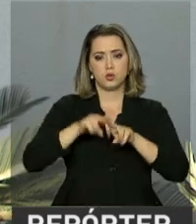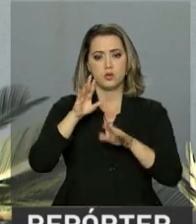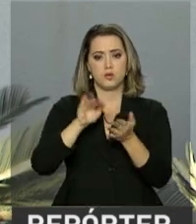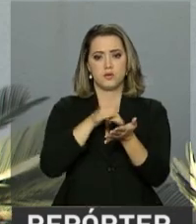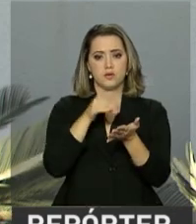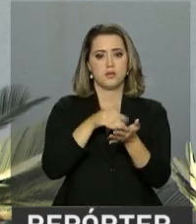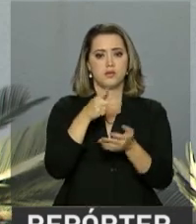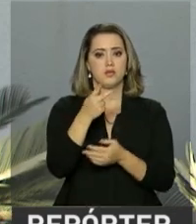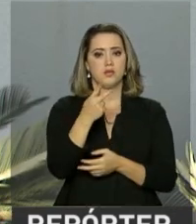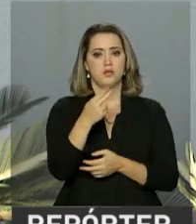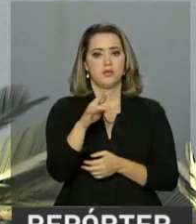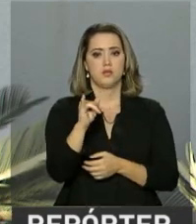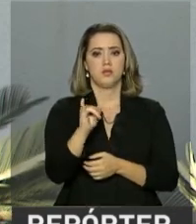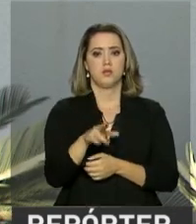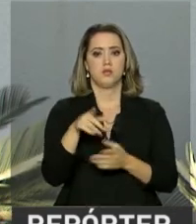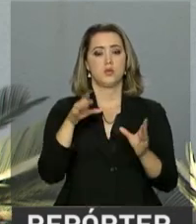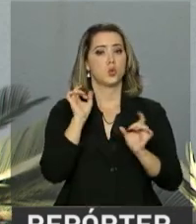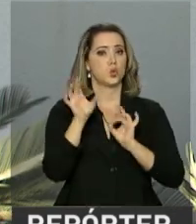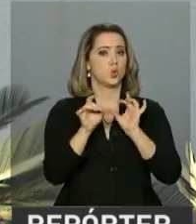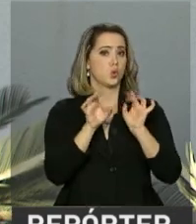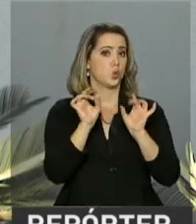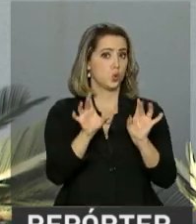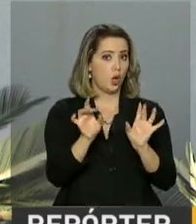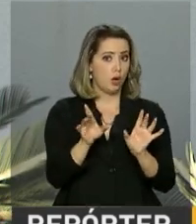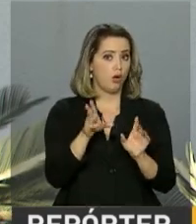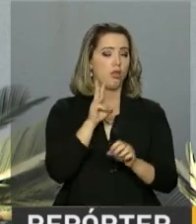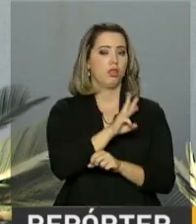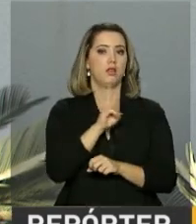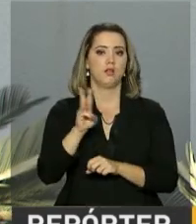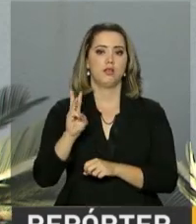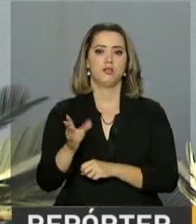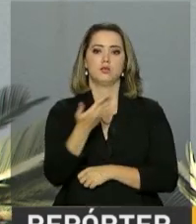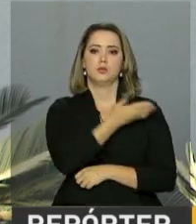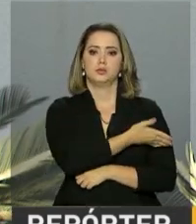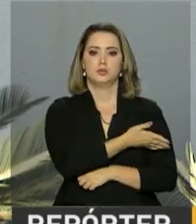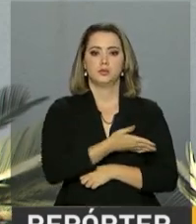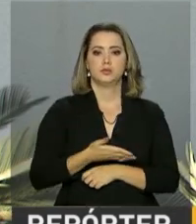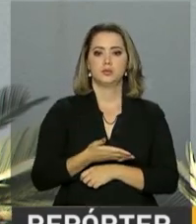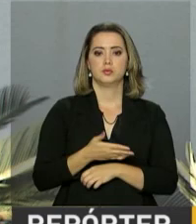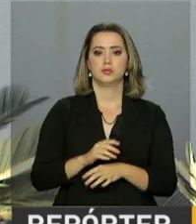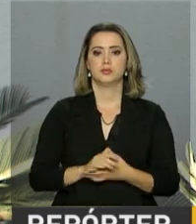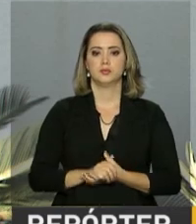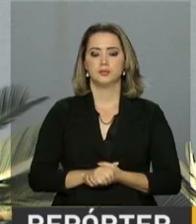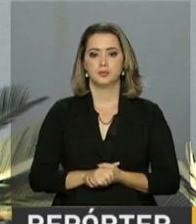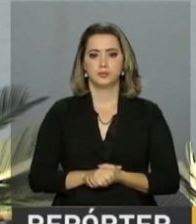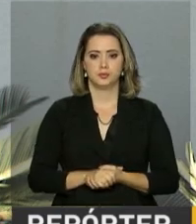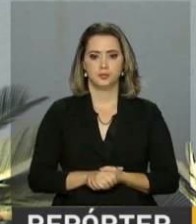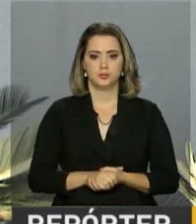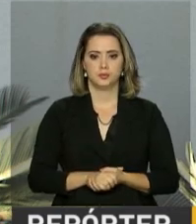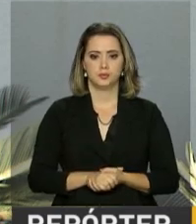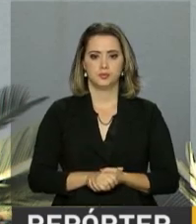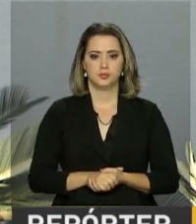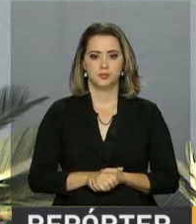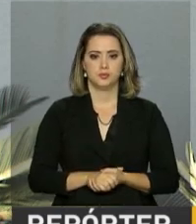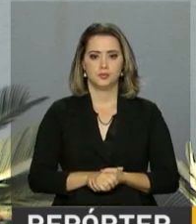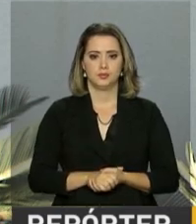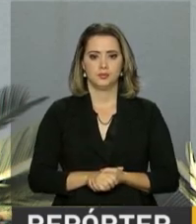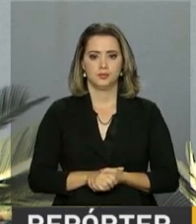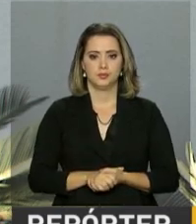inscrições para o ProUni devem ser feitas exclusivamente pela internet, no site prouniportal.mec.gov